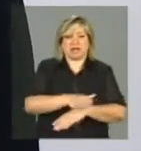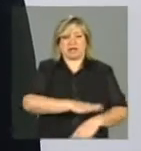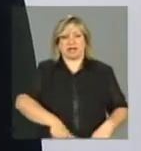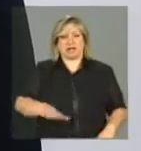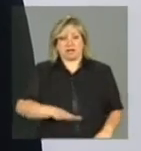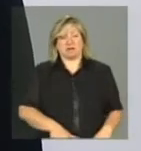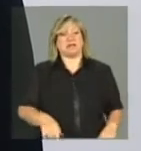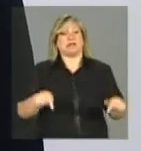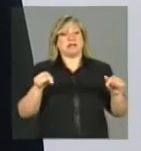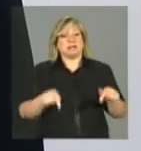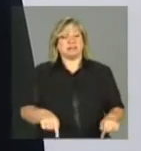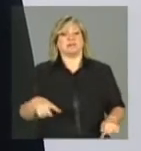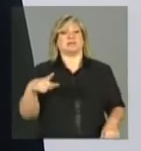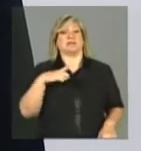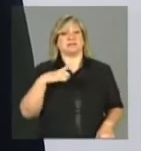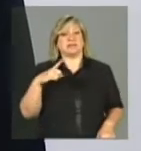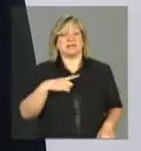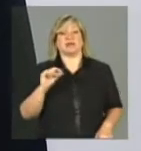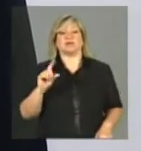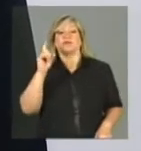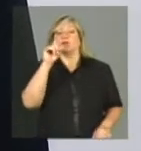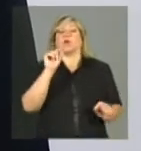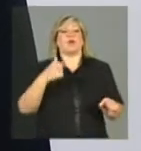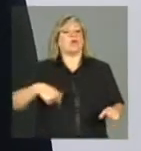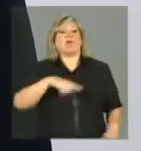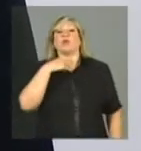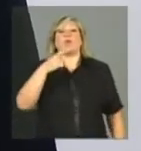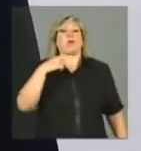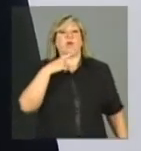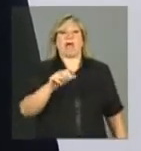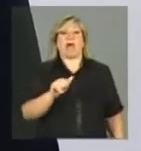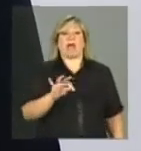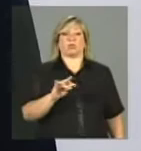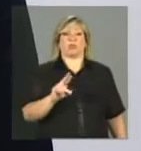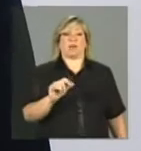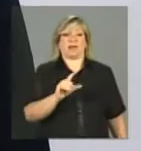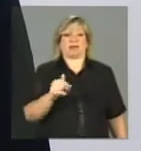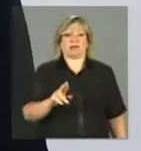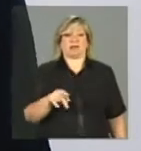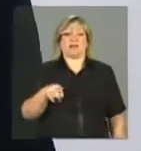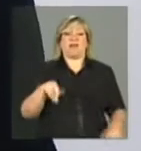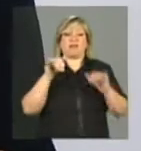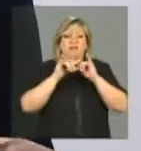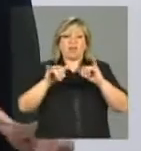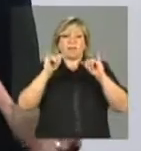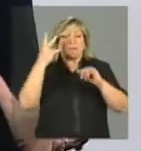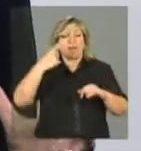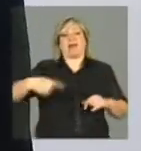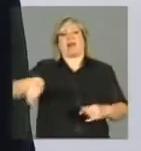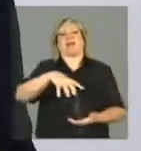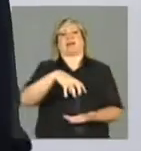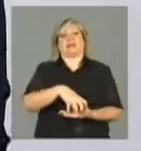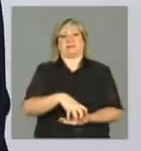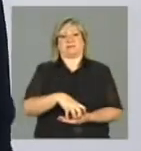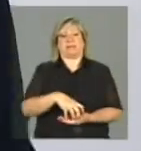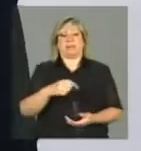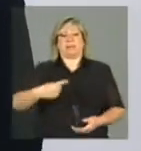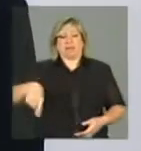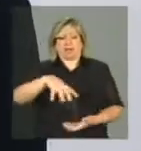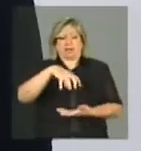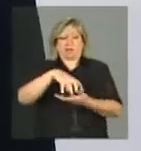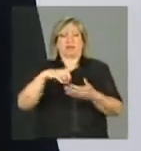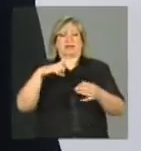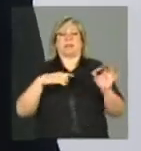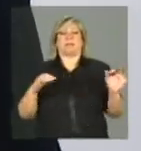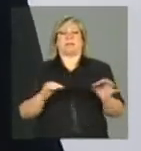isso tem um ônus que é você não conseguir atualizar diariamente aquela informação para aquela equipe, porque aquela equipe já está preparada para fazer aquele